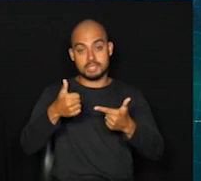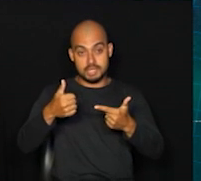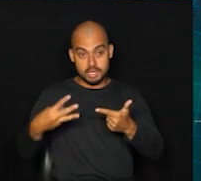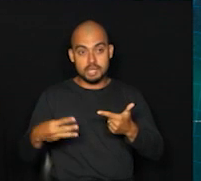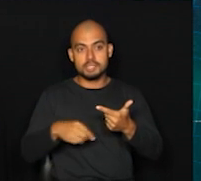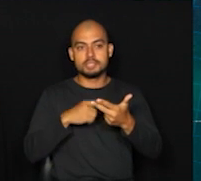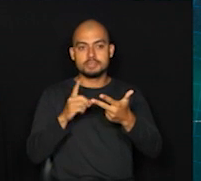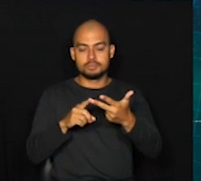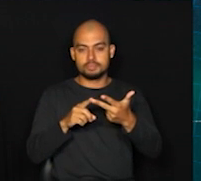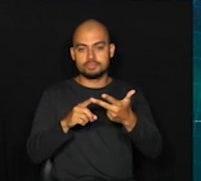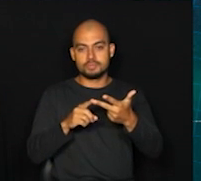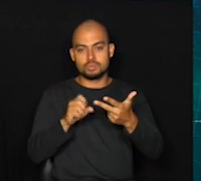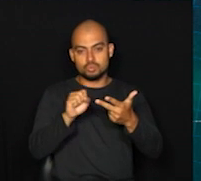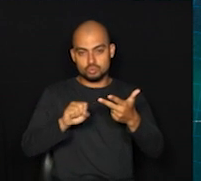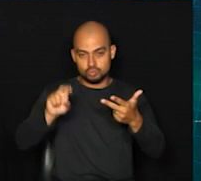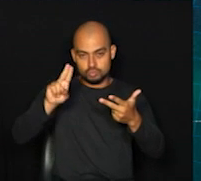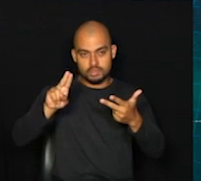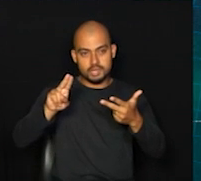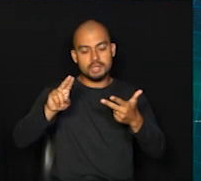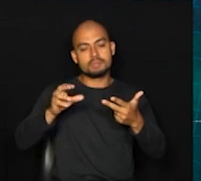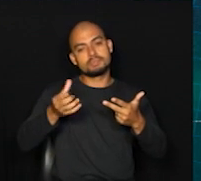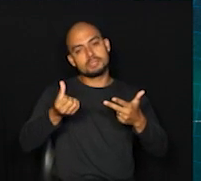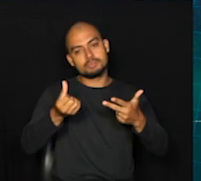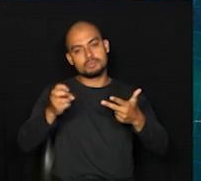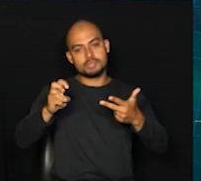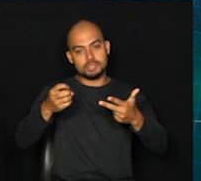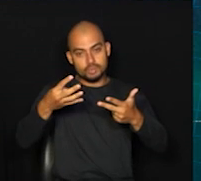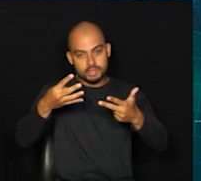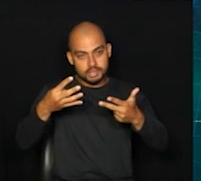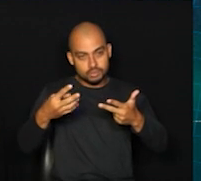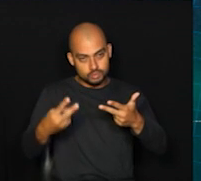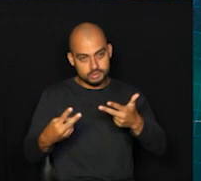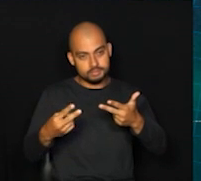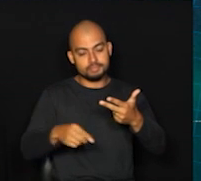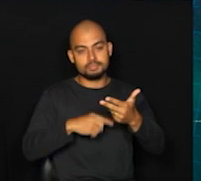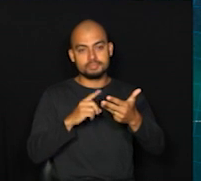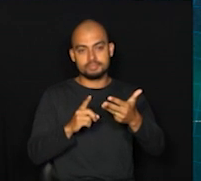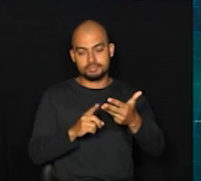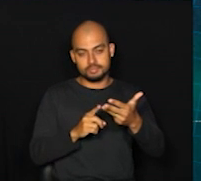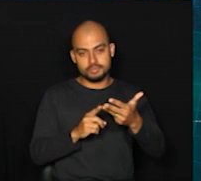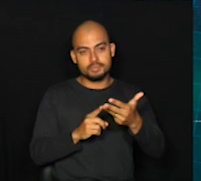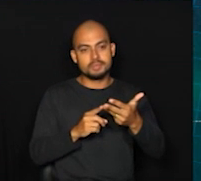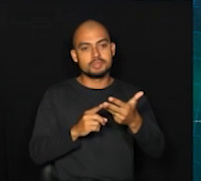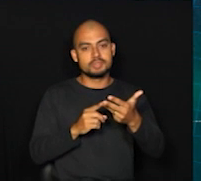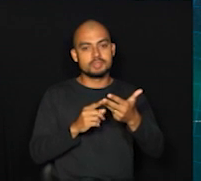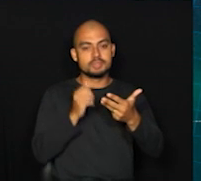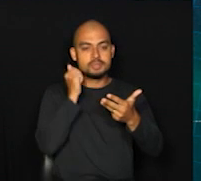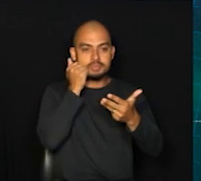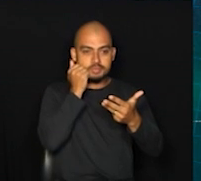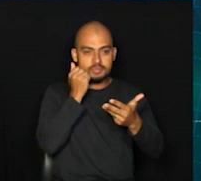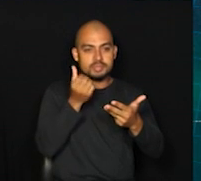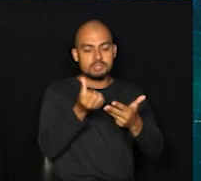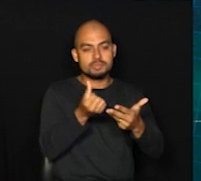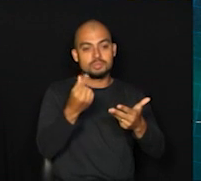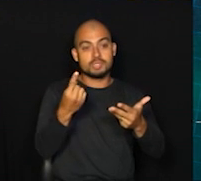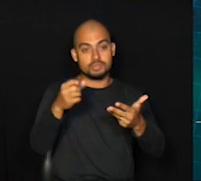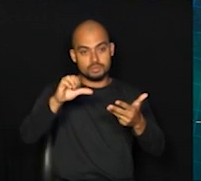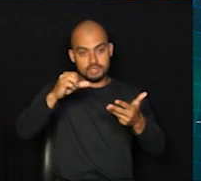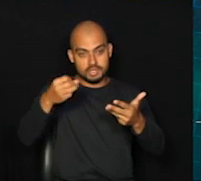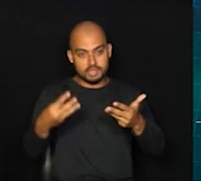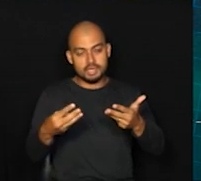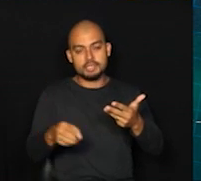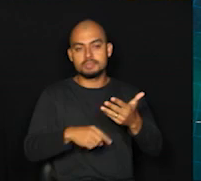casos. Sumaré, 6.542. Santa Bárbara do Oeste, 6.193.